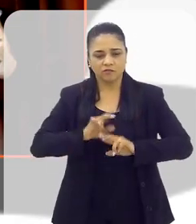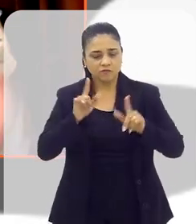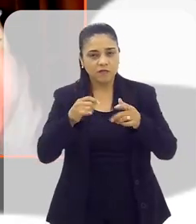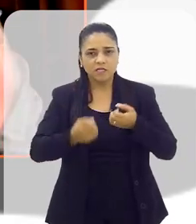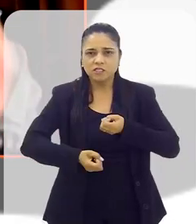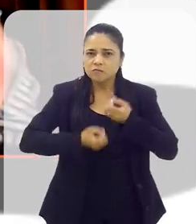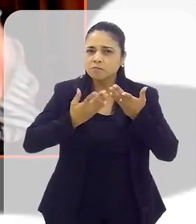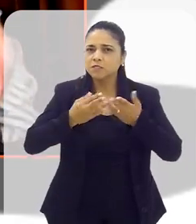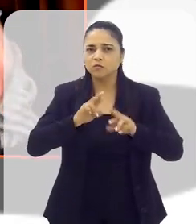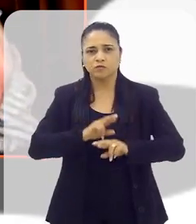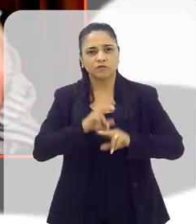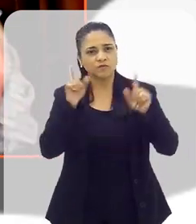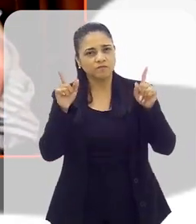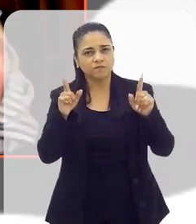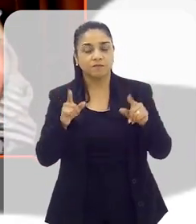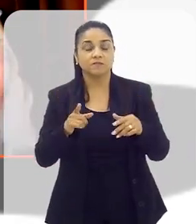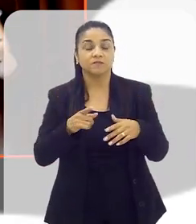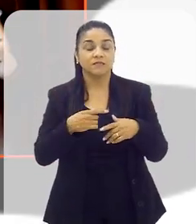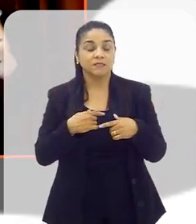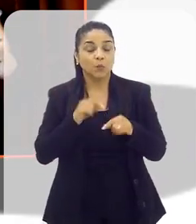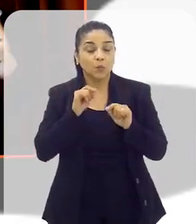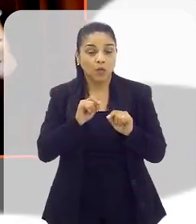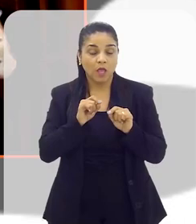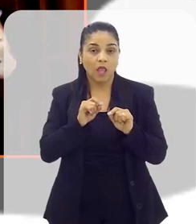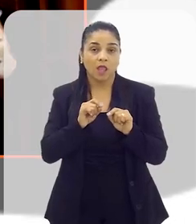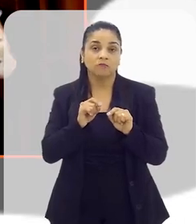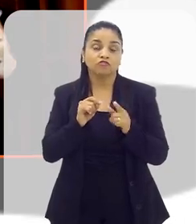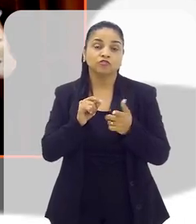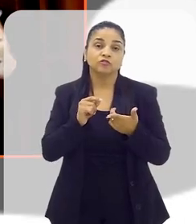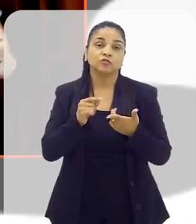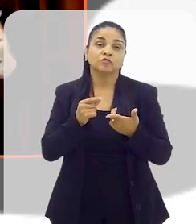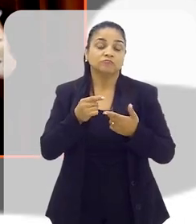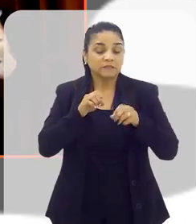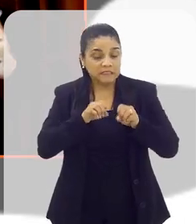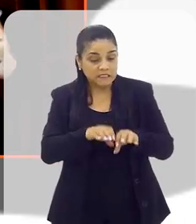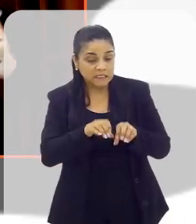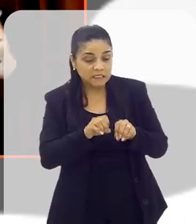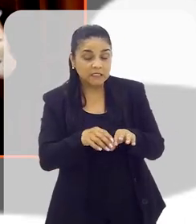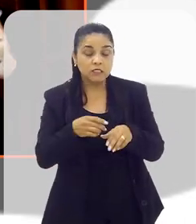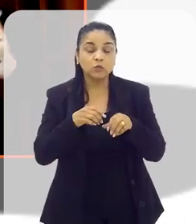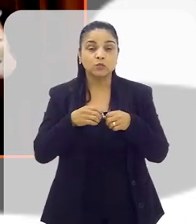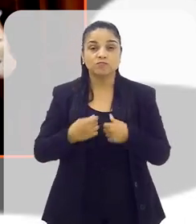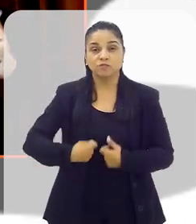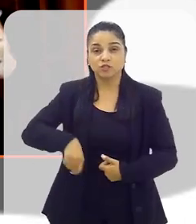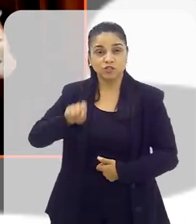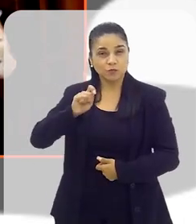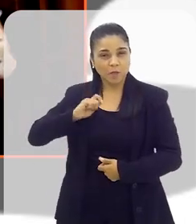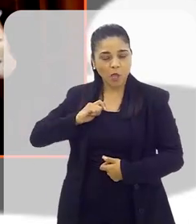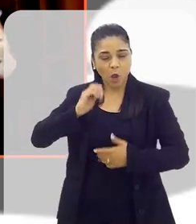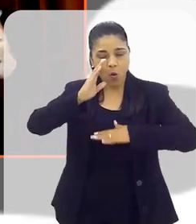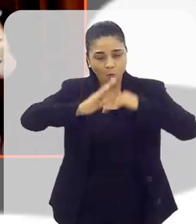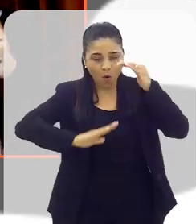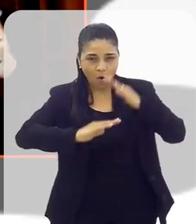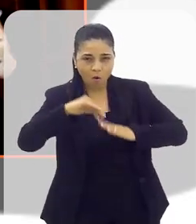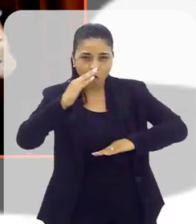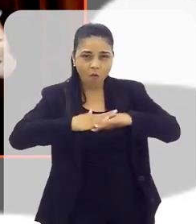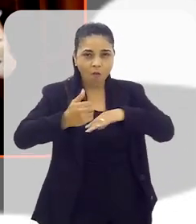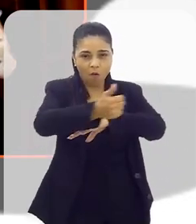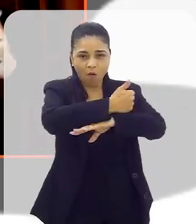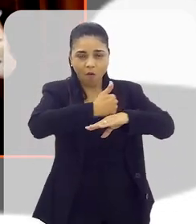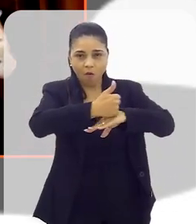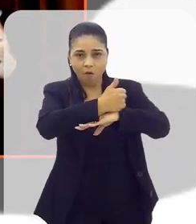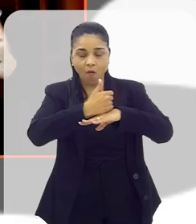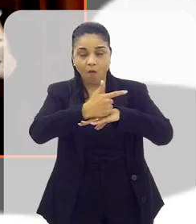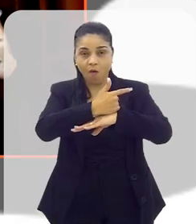muito diferentes. Então, a gente teria, na realidade, que maximizar um pouco o ensino do espanhol, a qualificação em língua